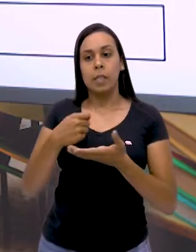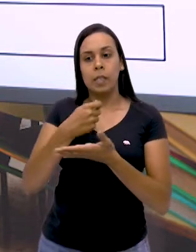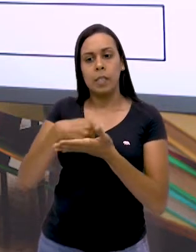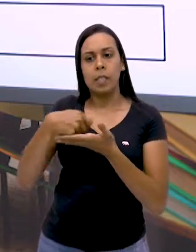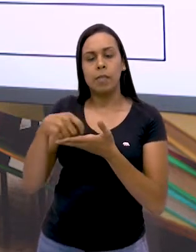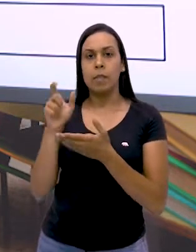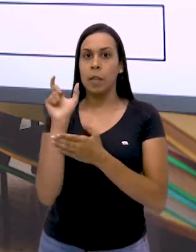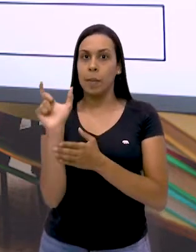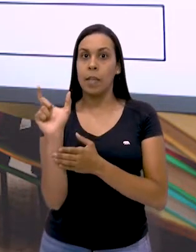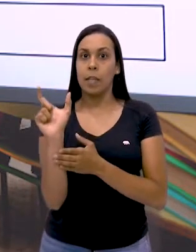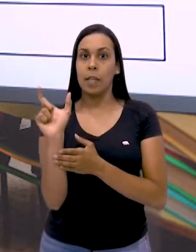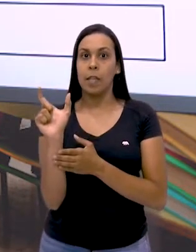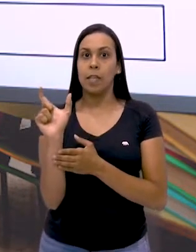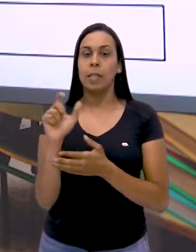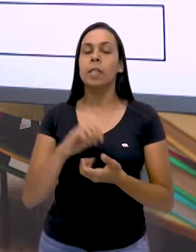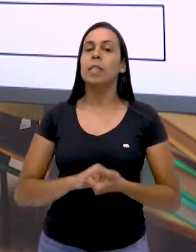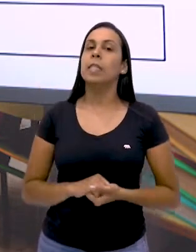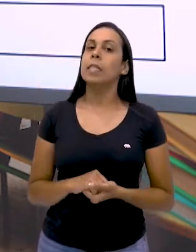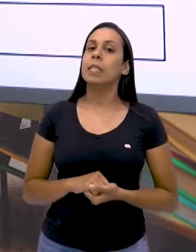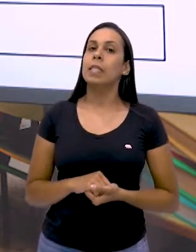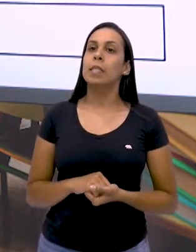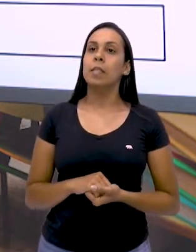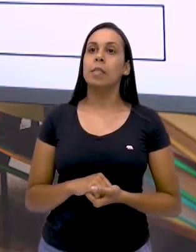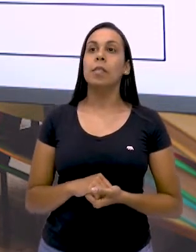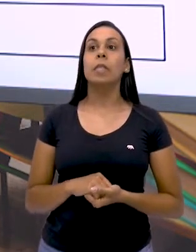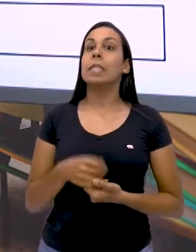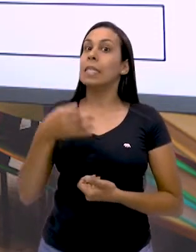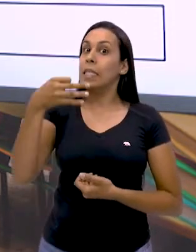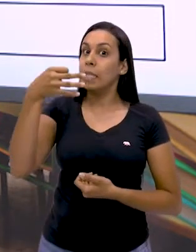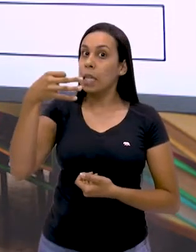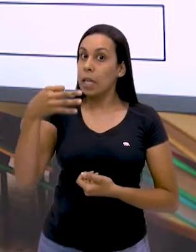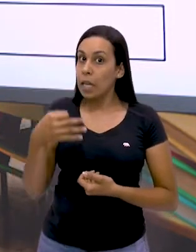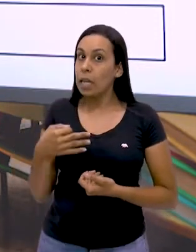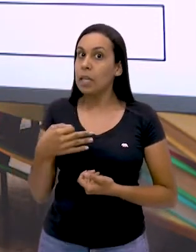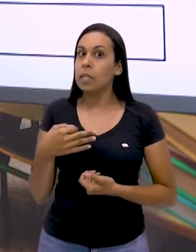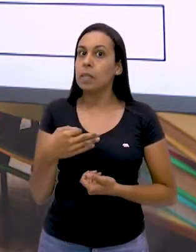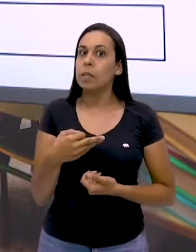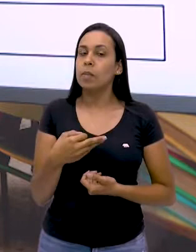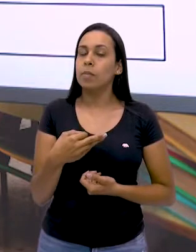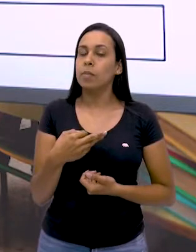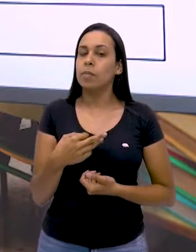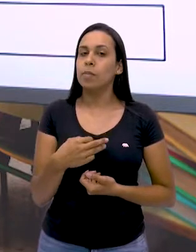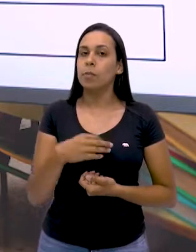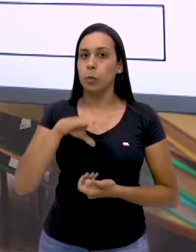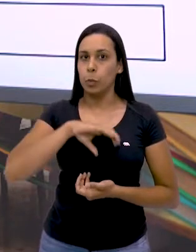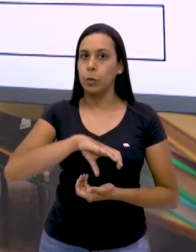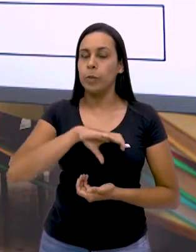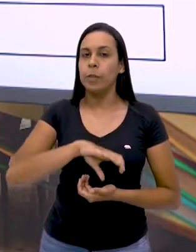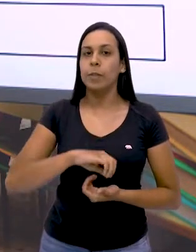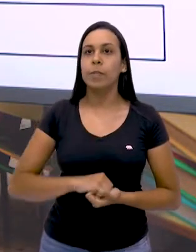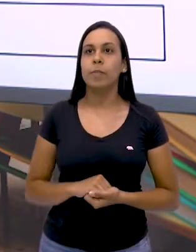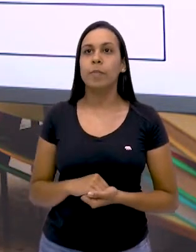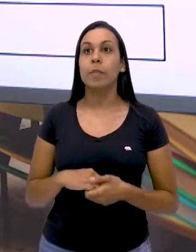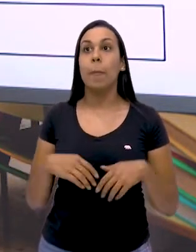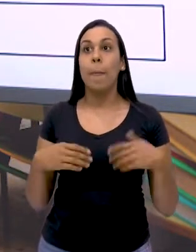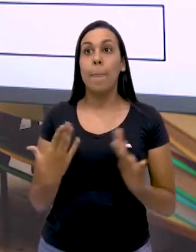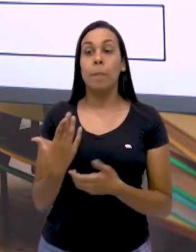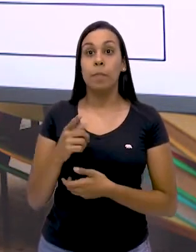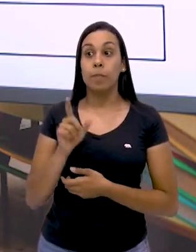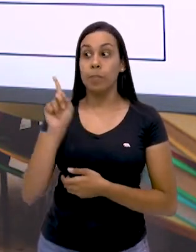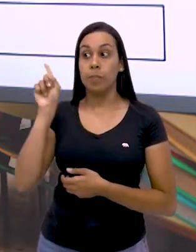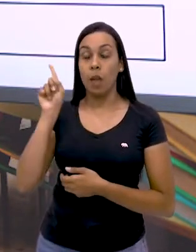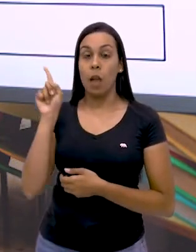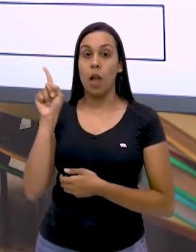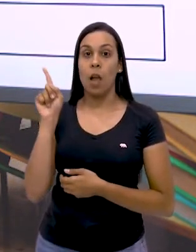espaço que seguem? De acordo com as convenções de escrita da nossa língua. E aí, pessoal, eu estou falando dessas